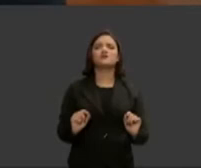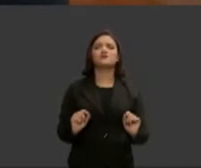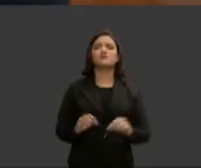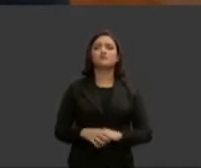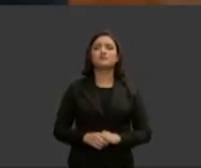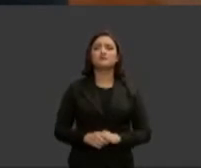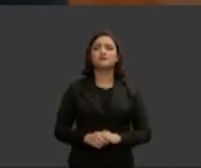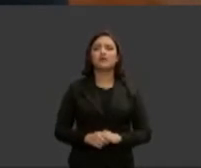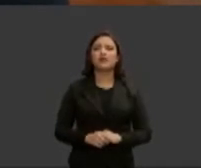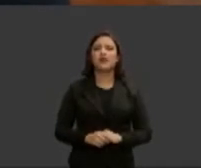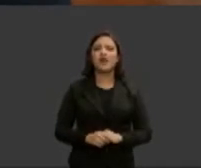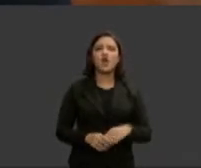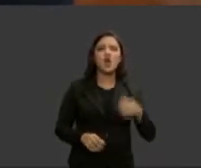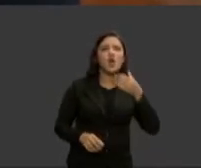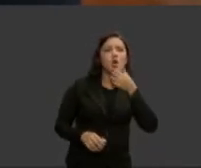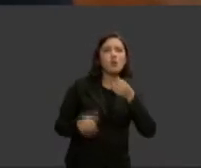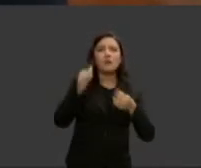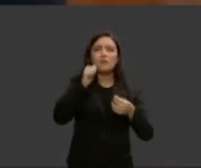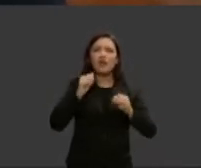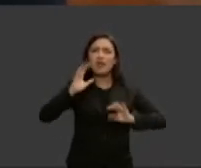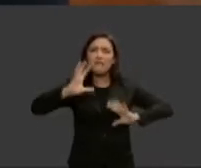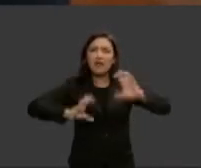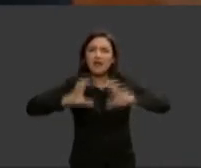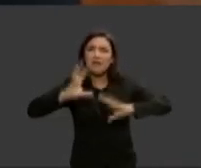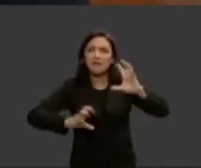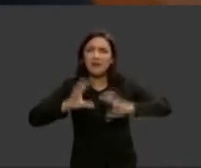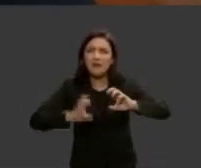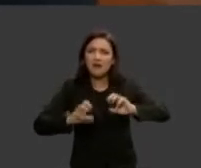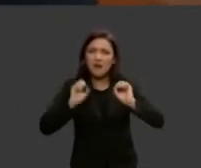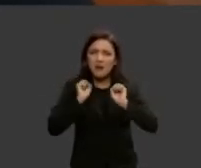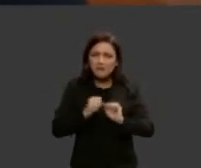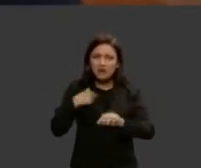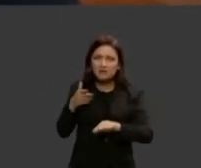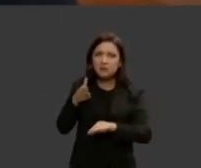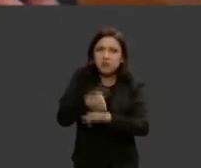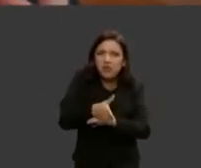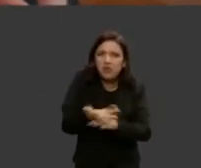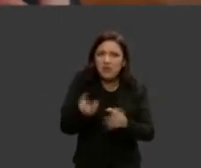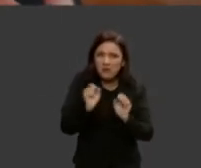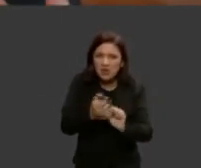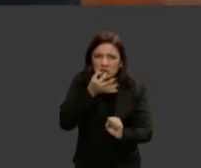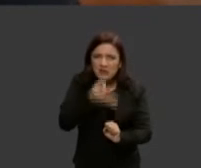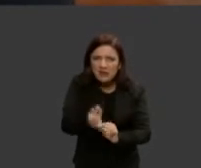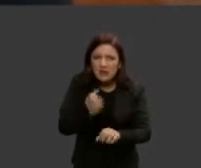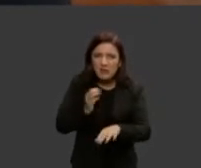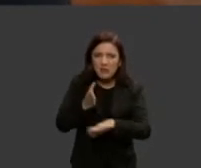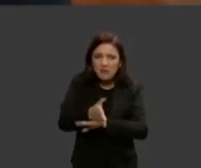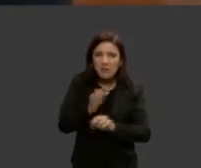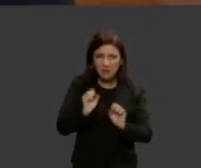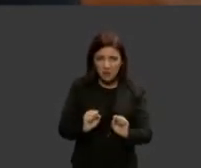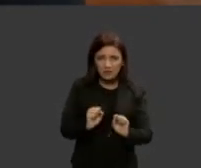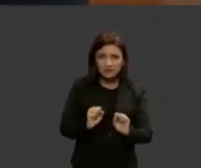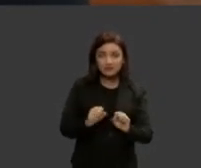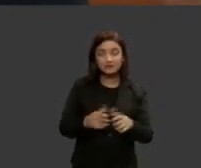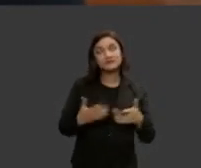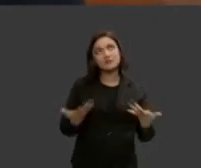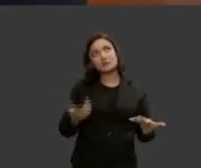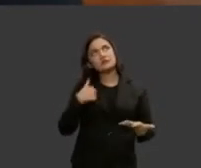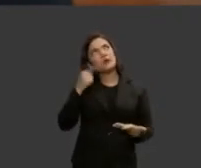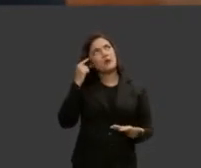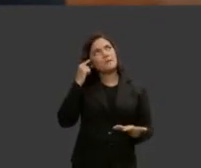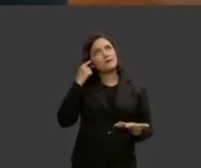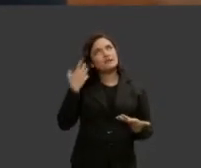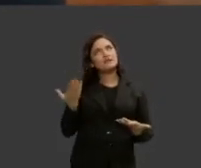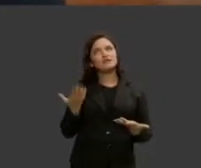contas em briga de marido mulher se mete a colher ou não se mete a colher e aí eu fui numa expectativa enorme que eu ficava imaginando vamos pensar